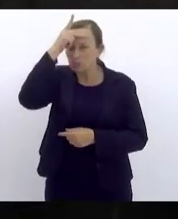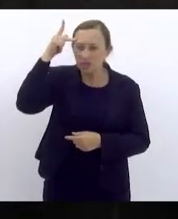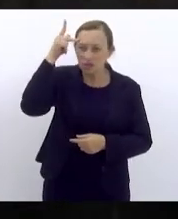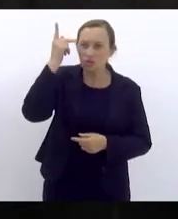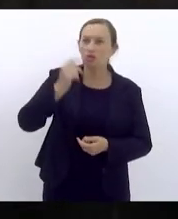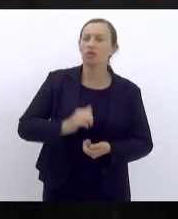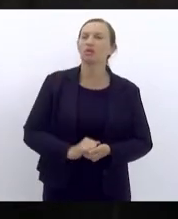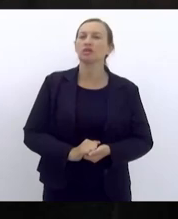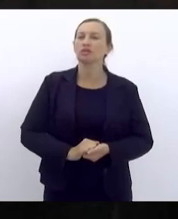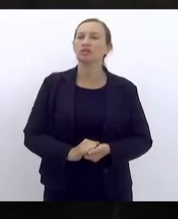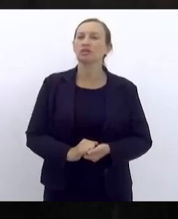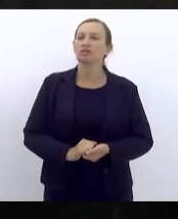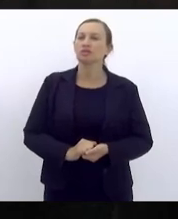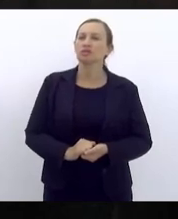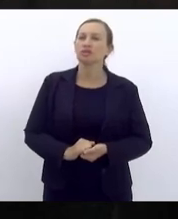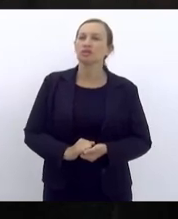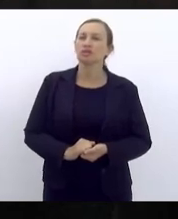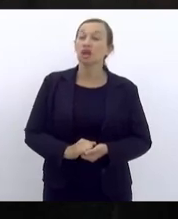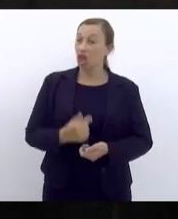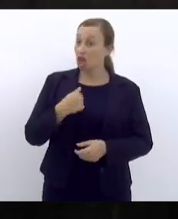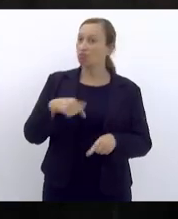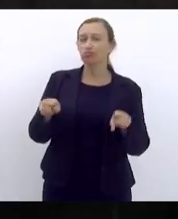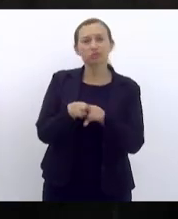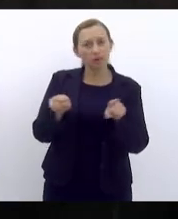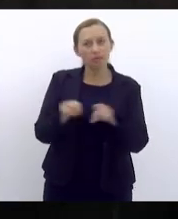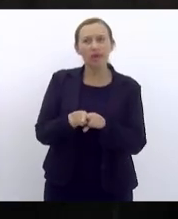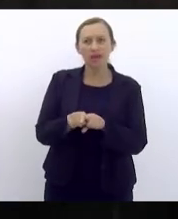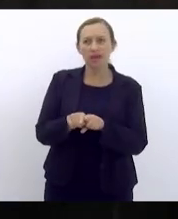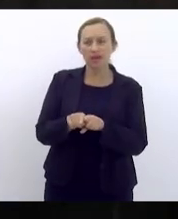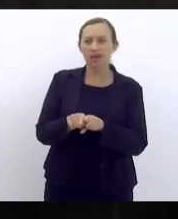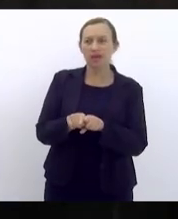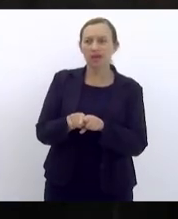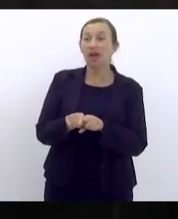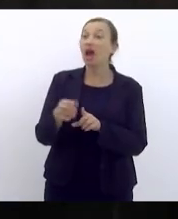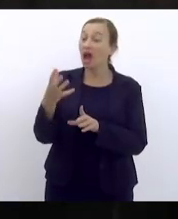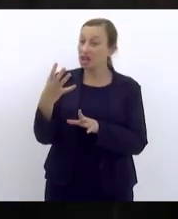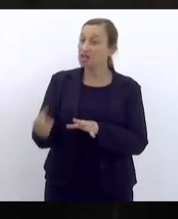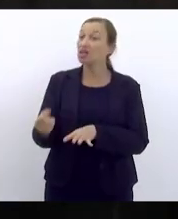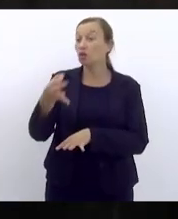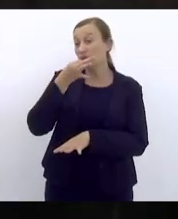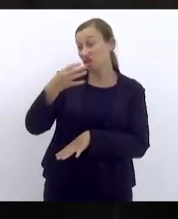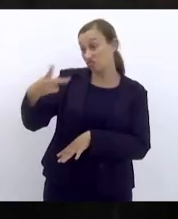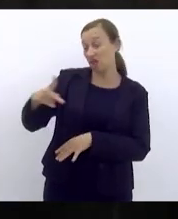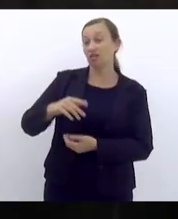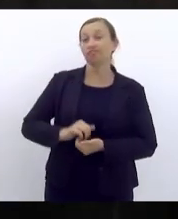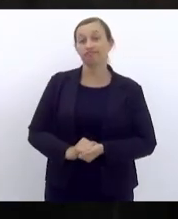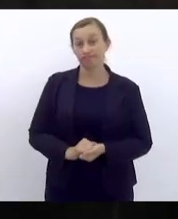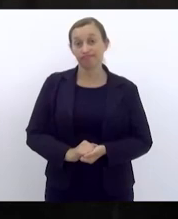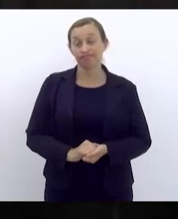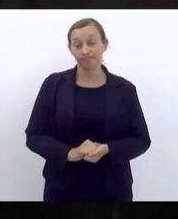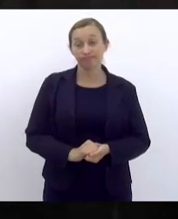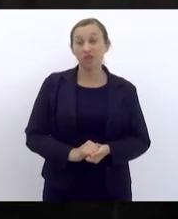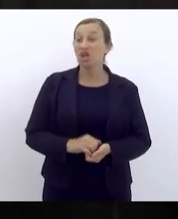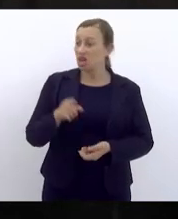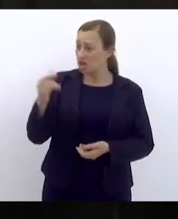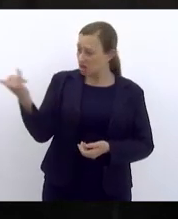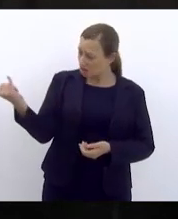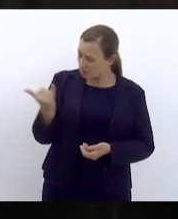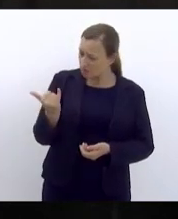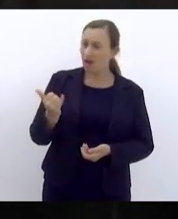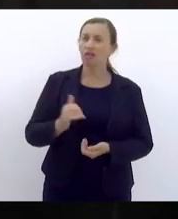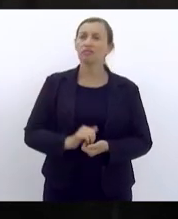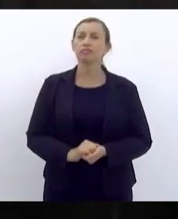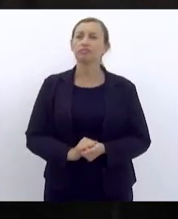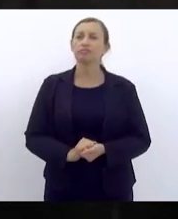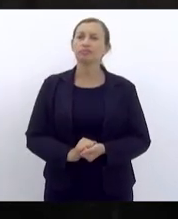e eu também me matriculo a divergência dele e ele diz o seguinte